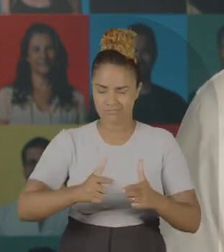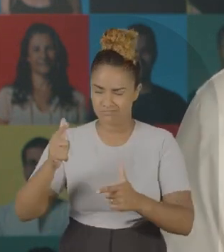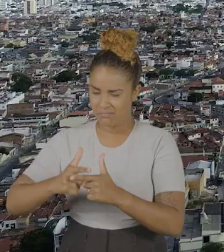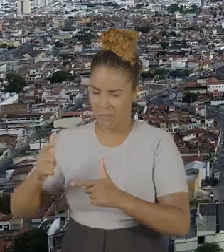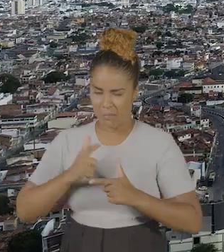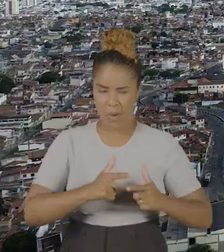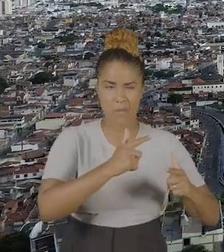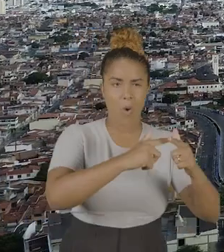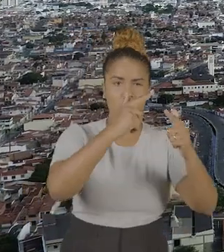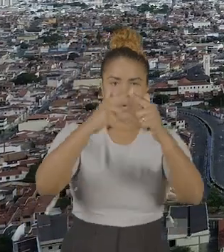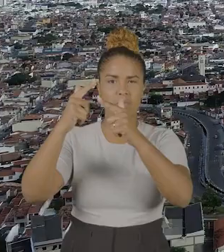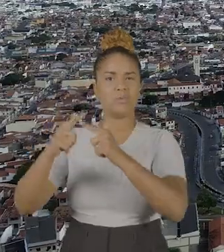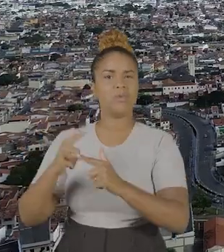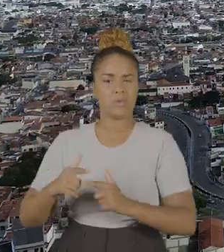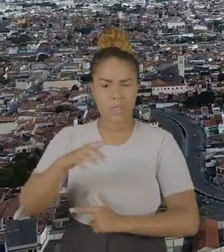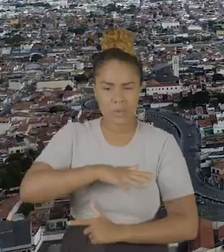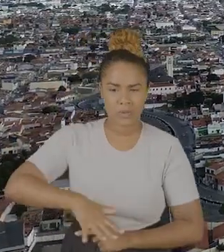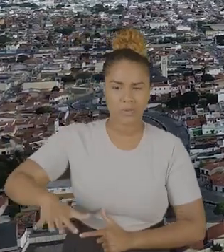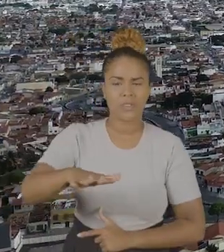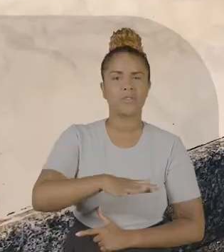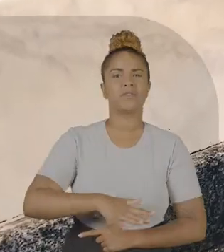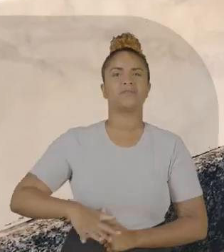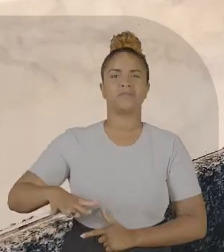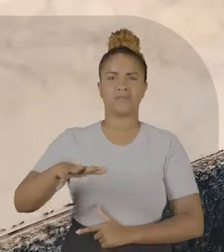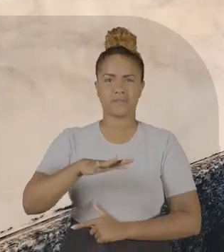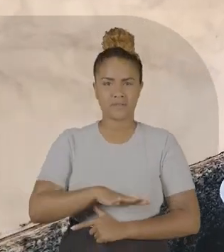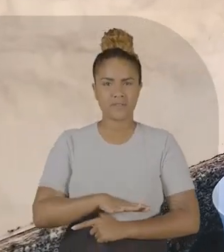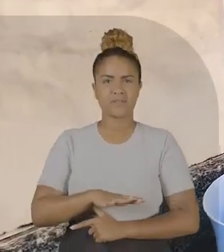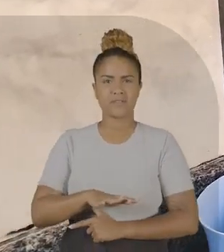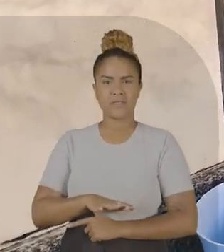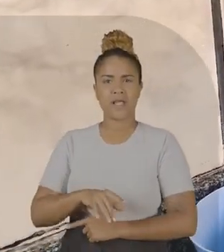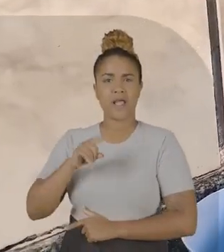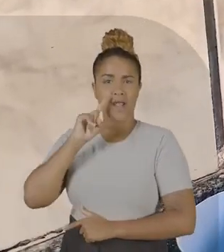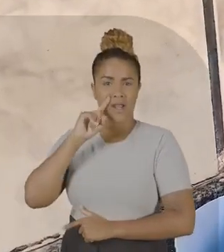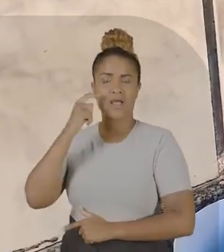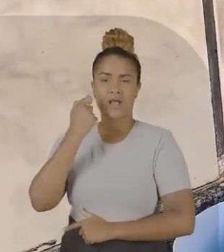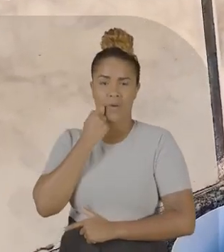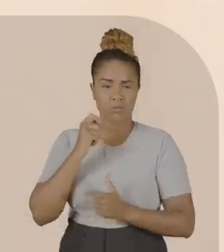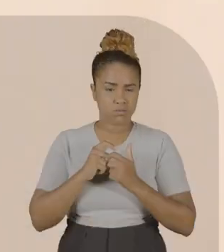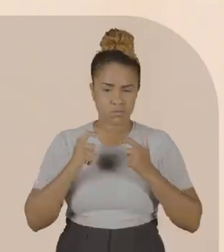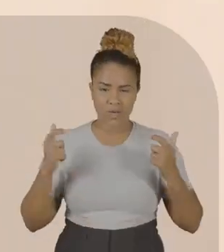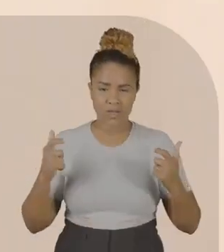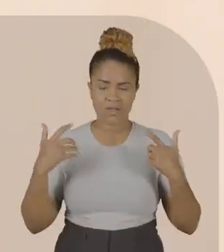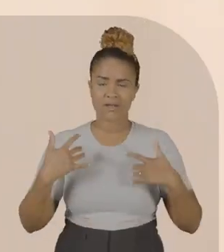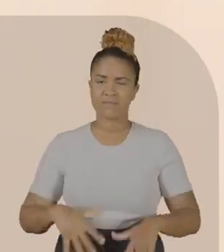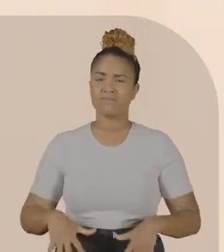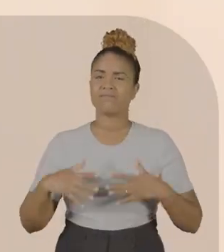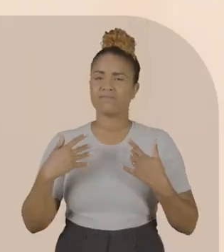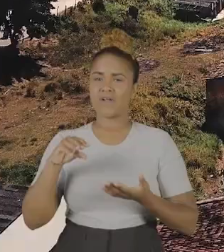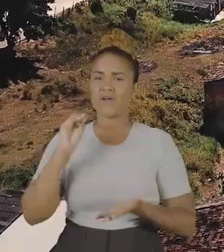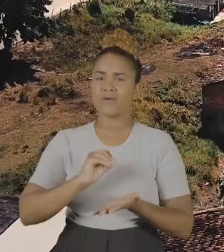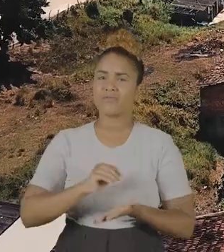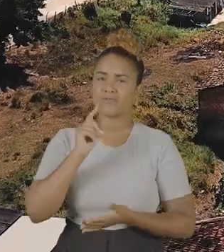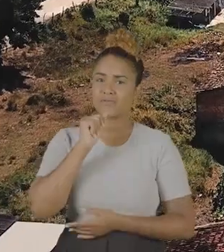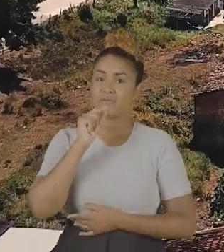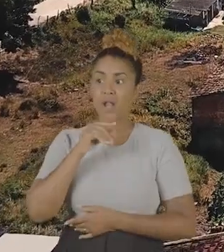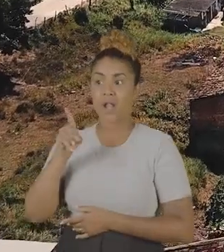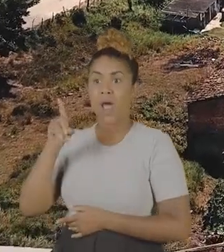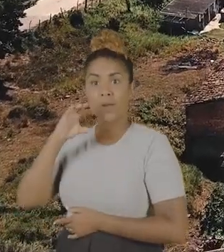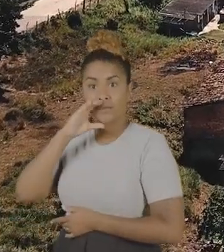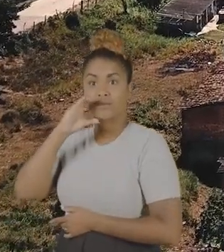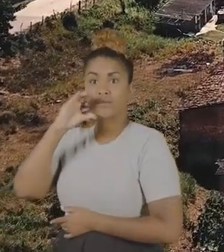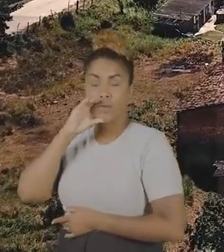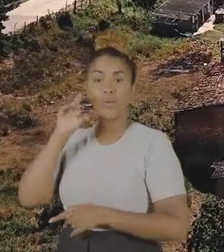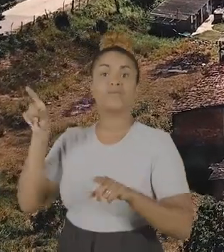existe. Na Grande Aracaju, na Zona Norte, em bairros como Soledade, a falta de água castiga. Em Socorro,